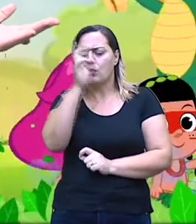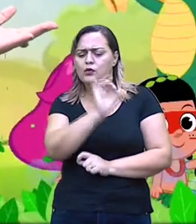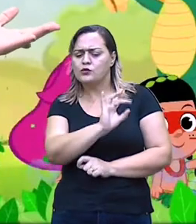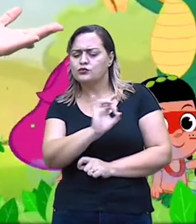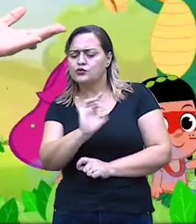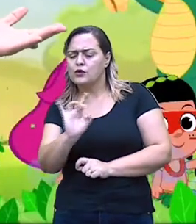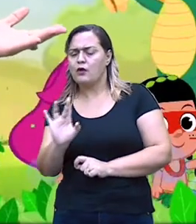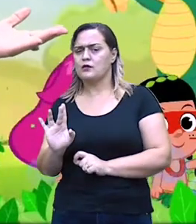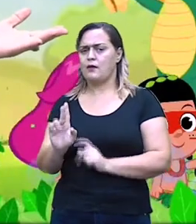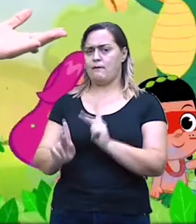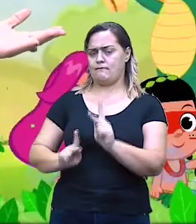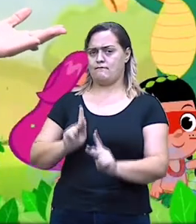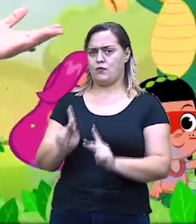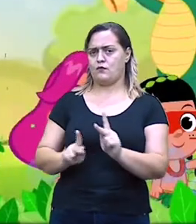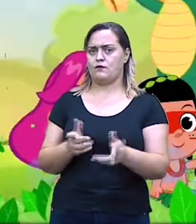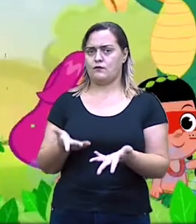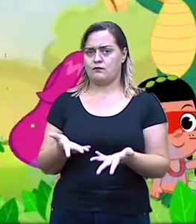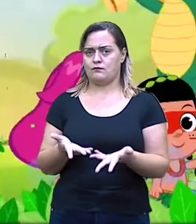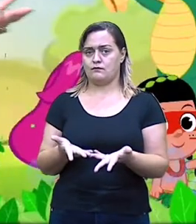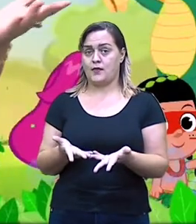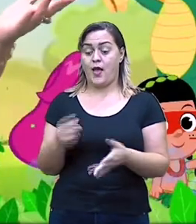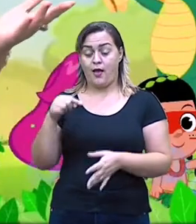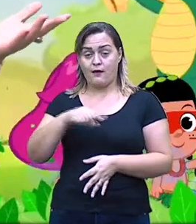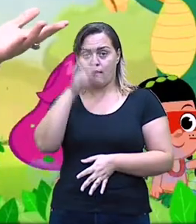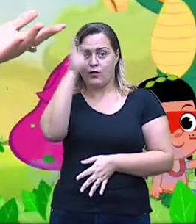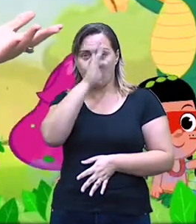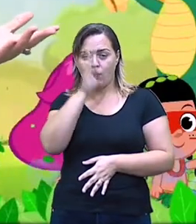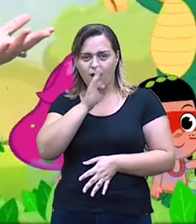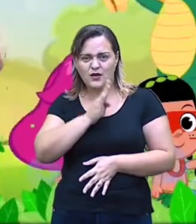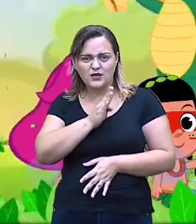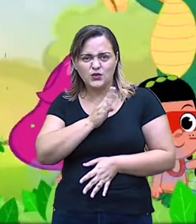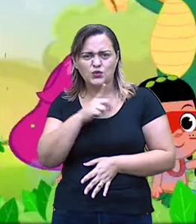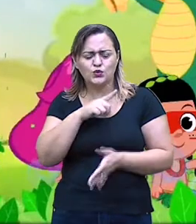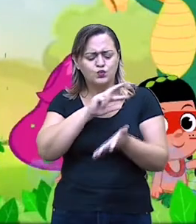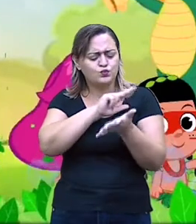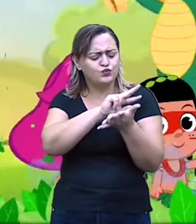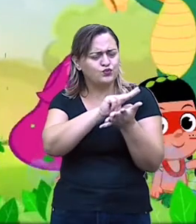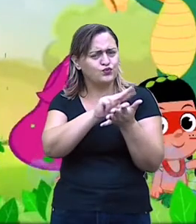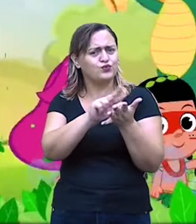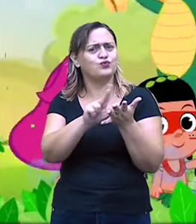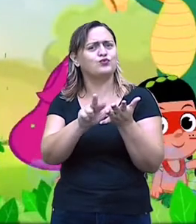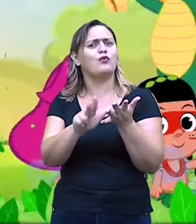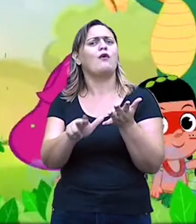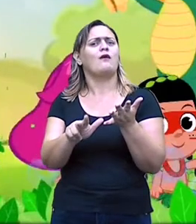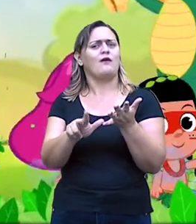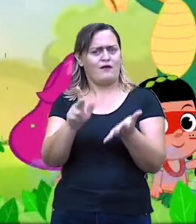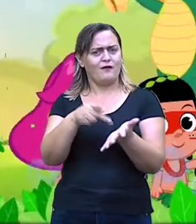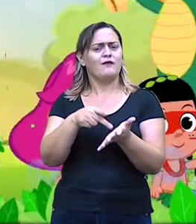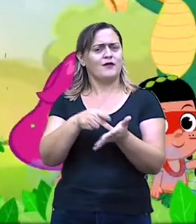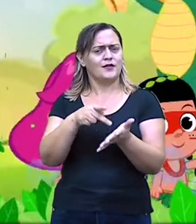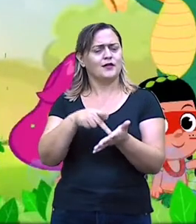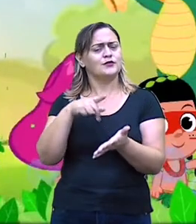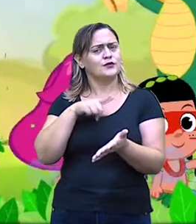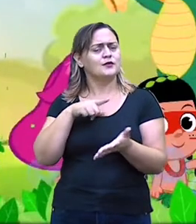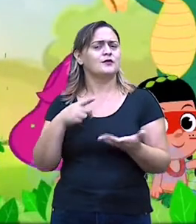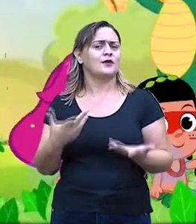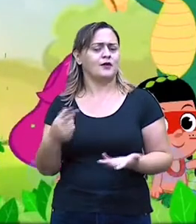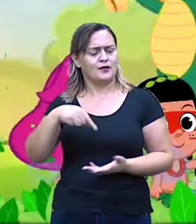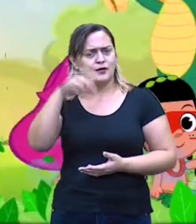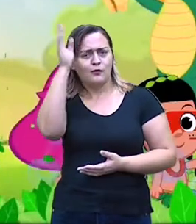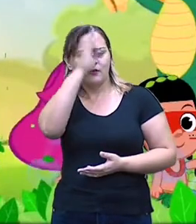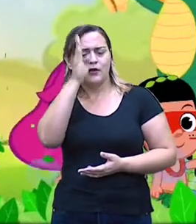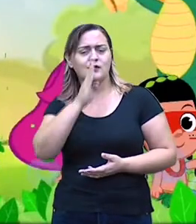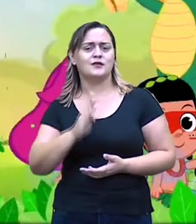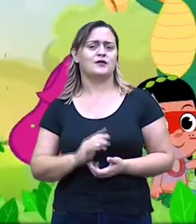país riquíssimo, não é mesmo, estudante? De cultura popular. E uma das características que ajuda a reconhecer esse título